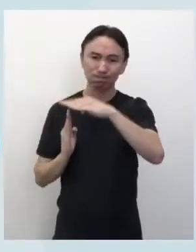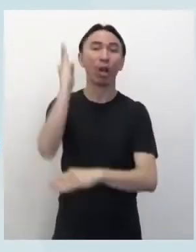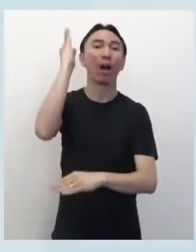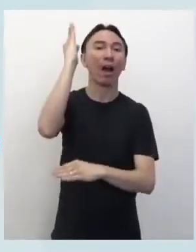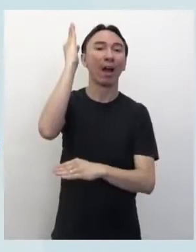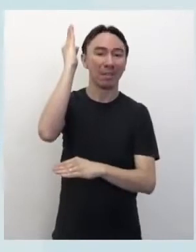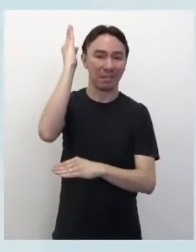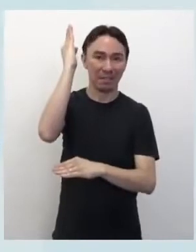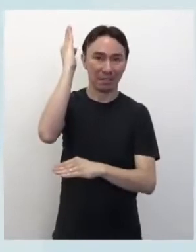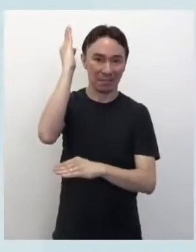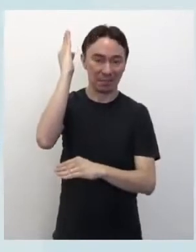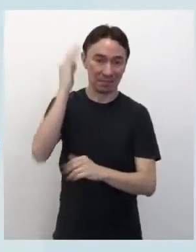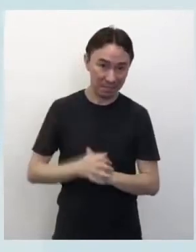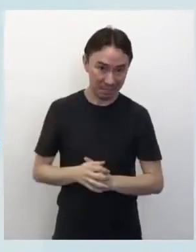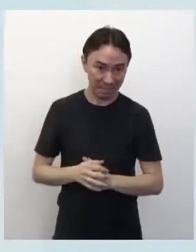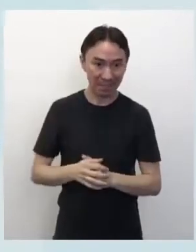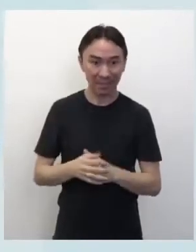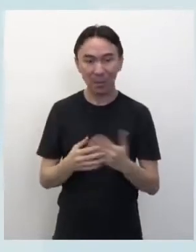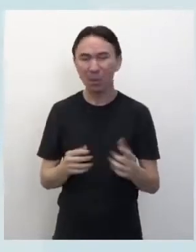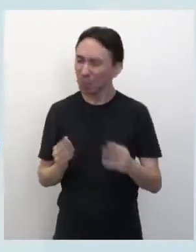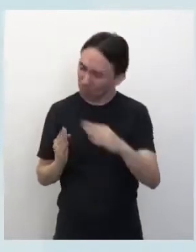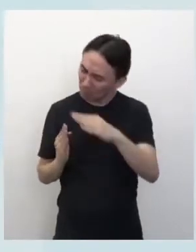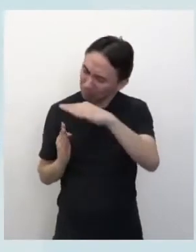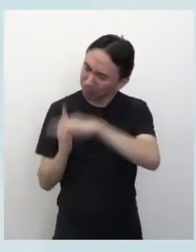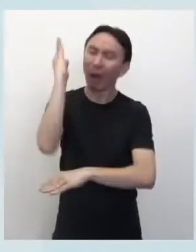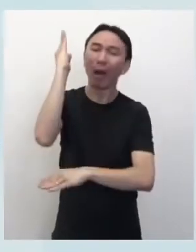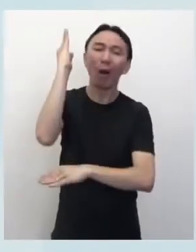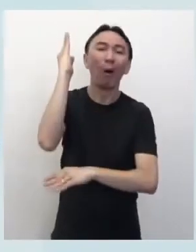mais, né? E superaram o quê?